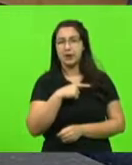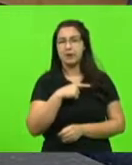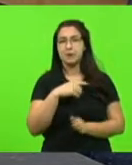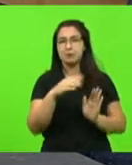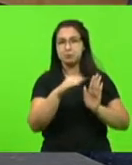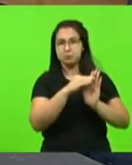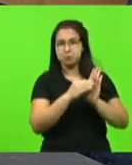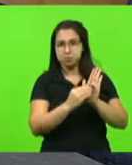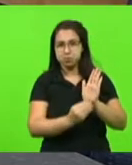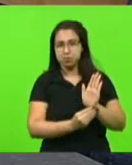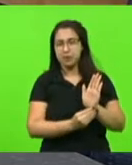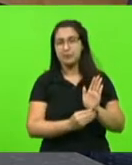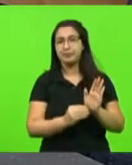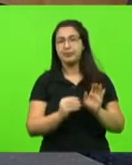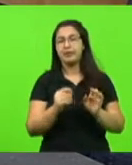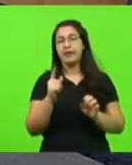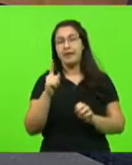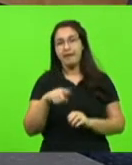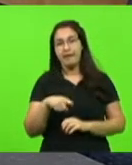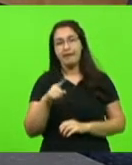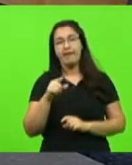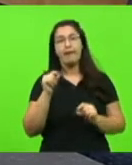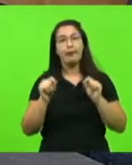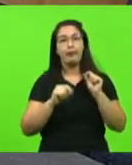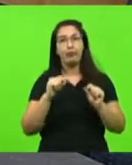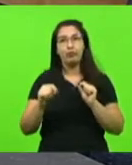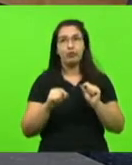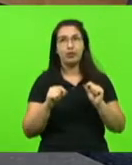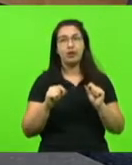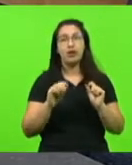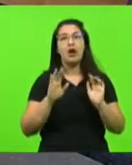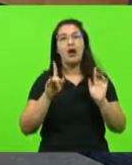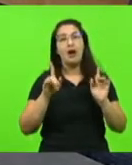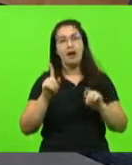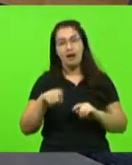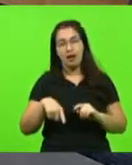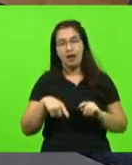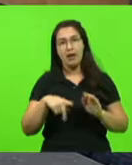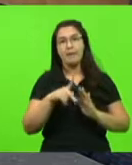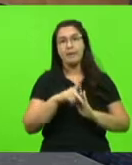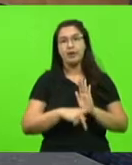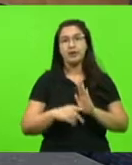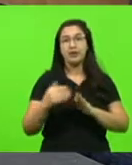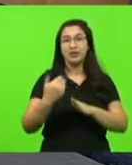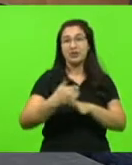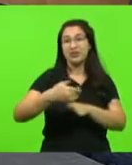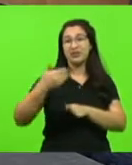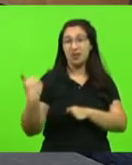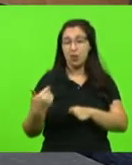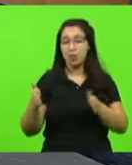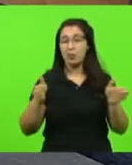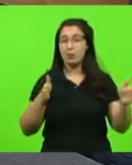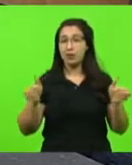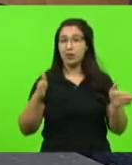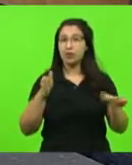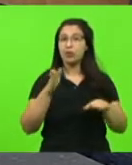ele, claro que se reveste, como ele disse, já é um projeto anterior, num período em que realmente o Estado